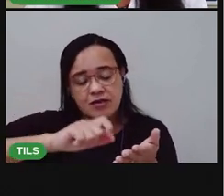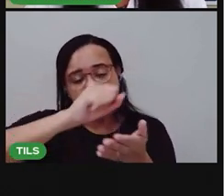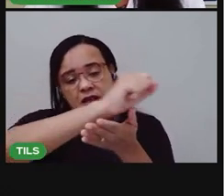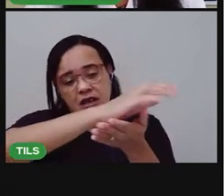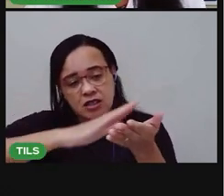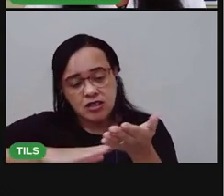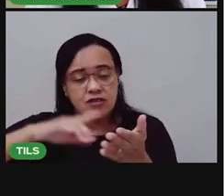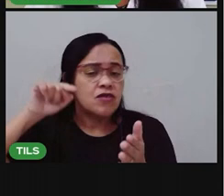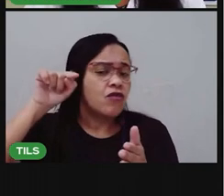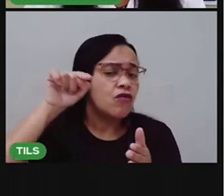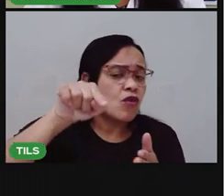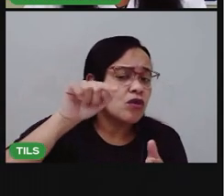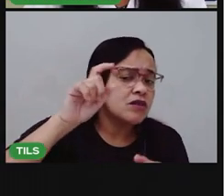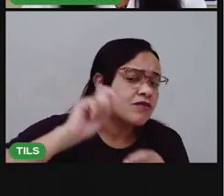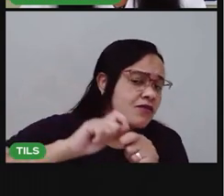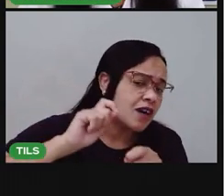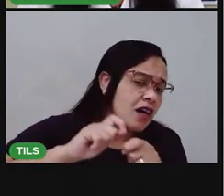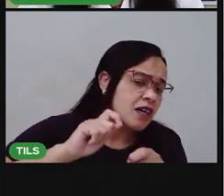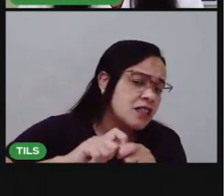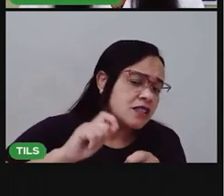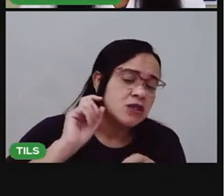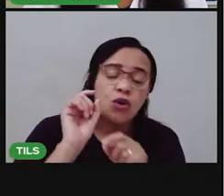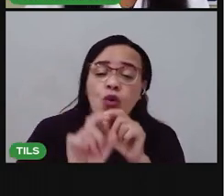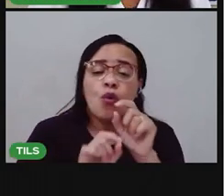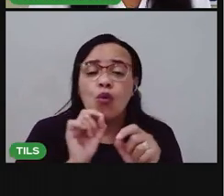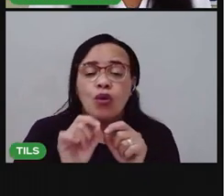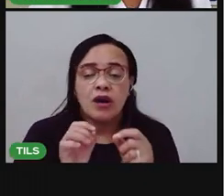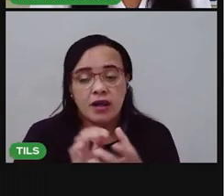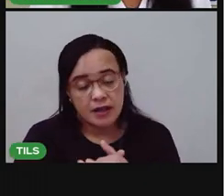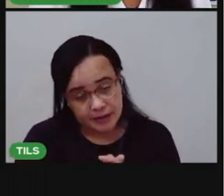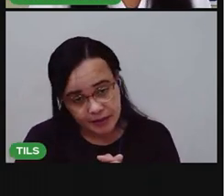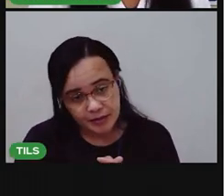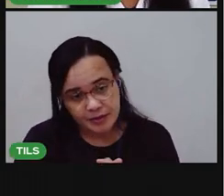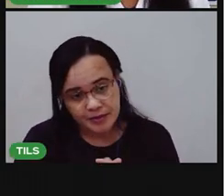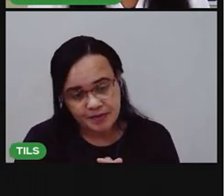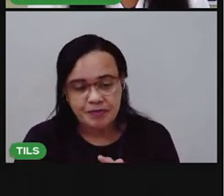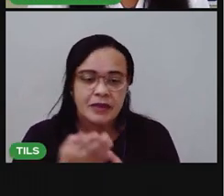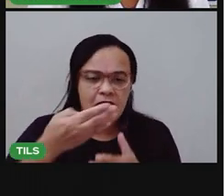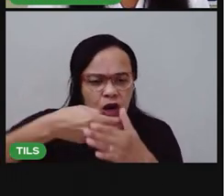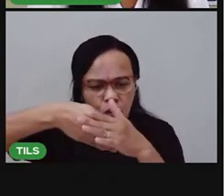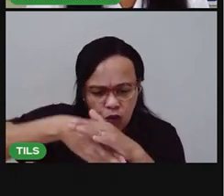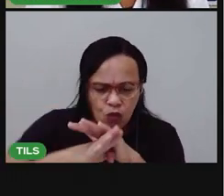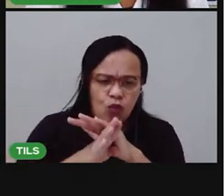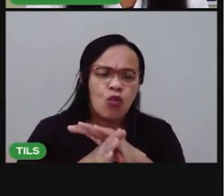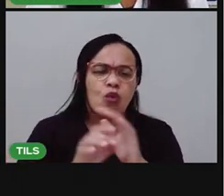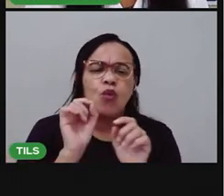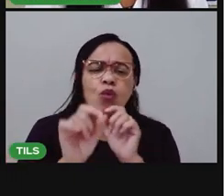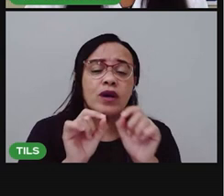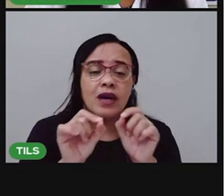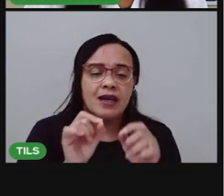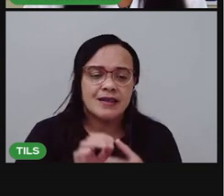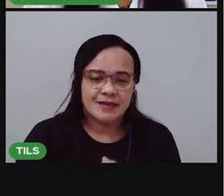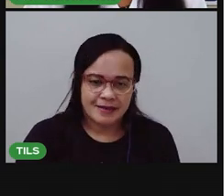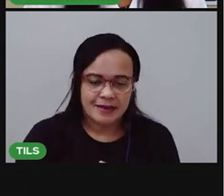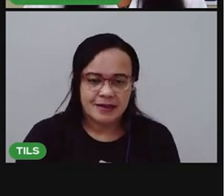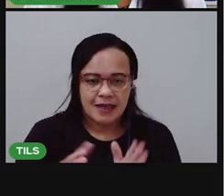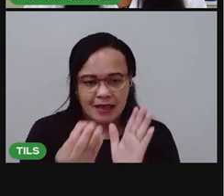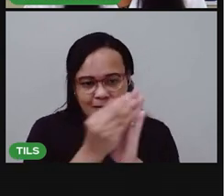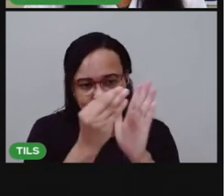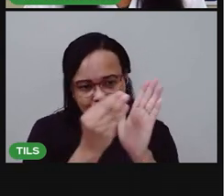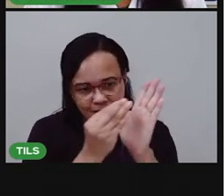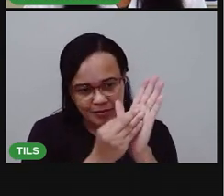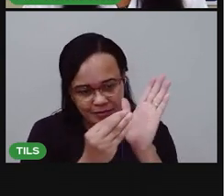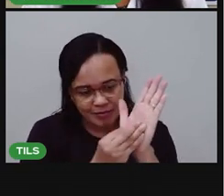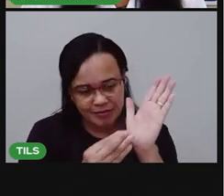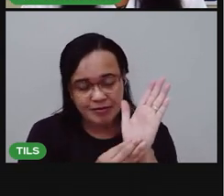faz nesse período do dia. O que você costuma fazer pela manhã? Você vai escrever aqui. E vai tentar colocar o